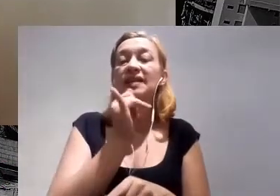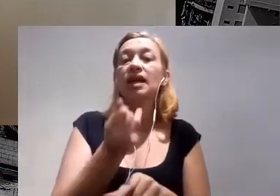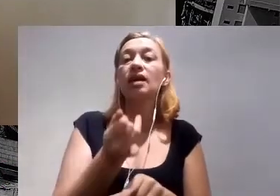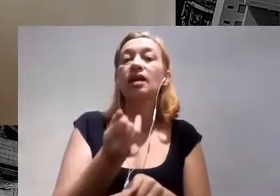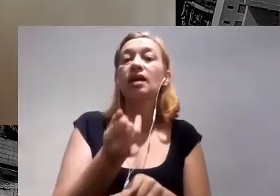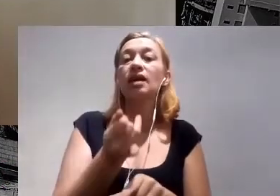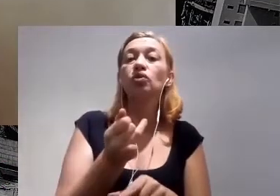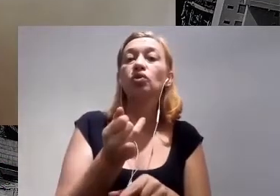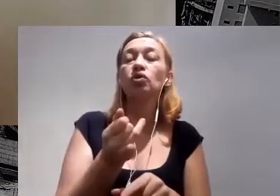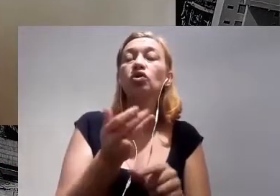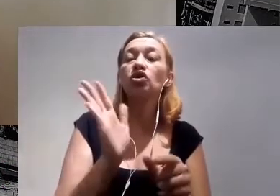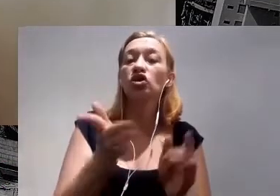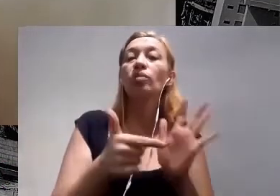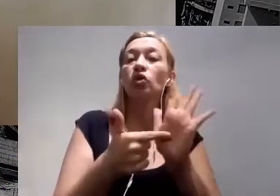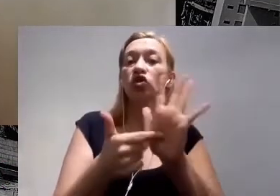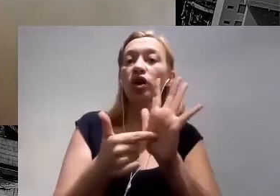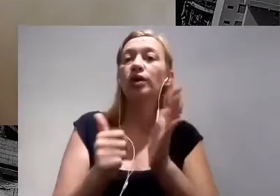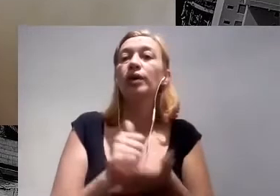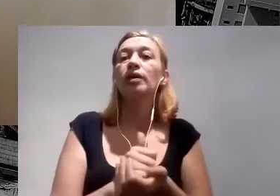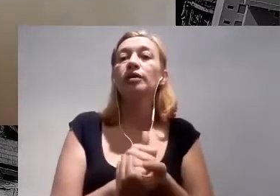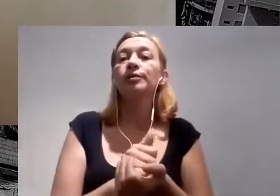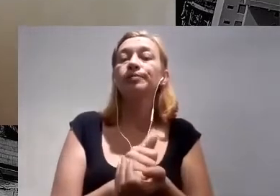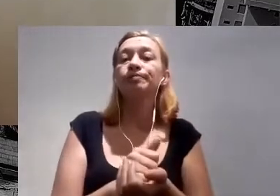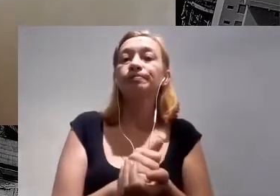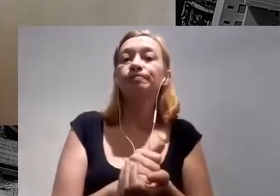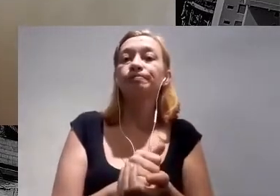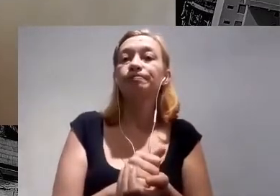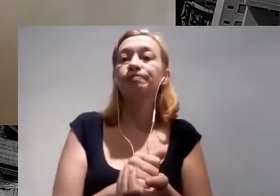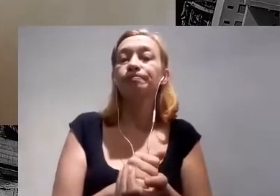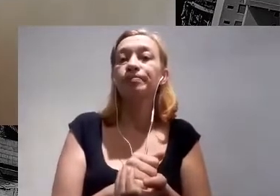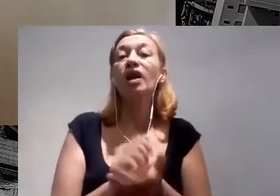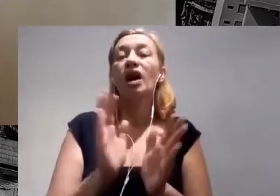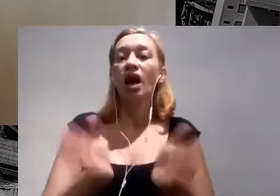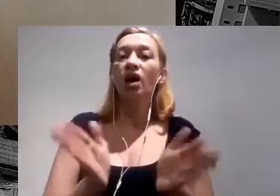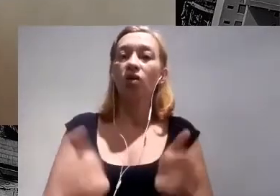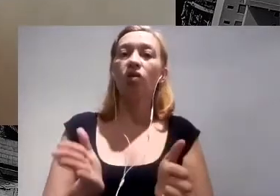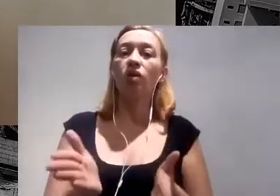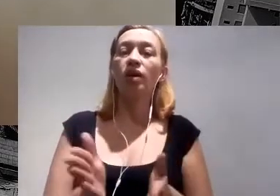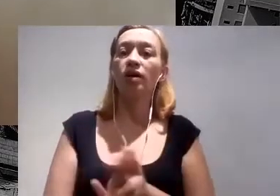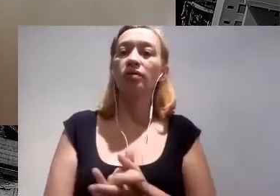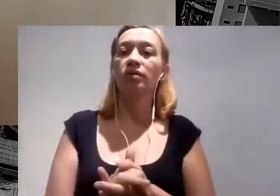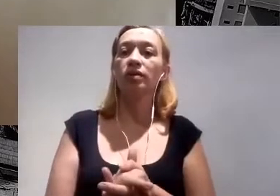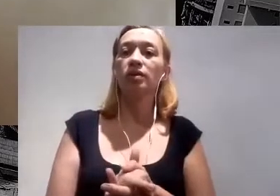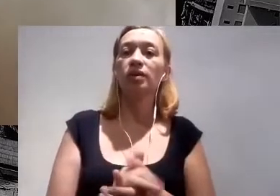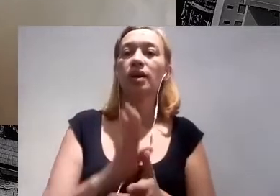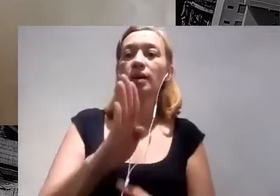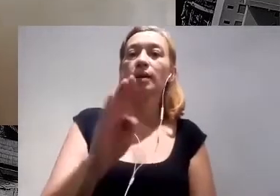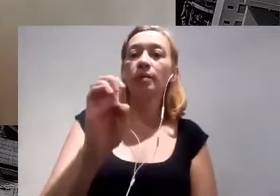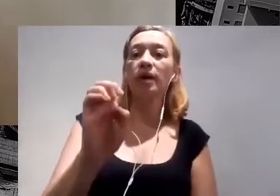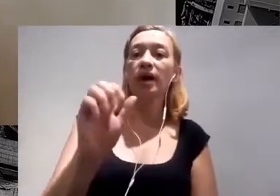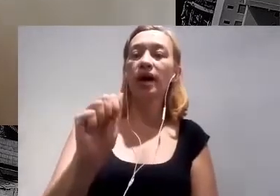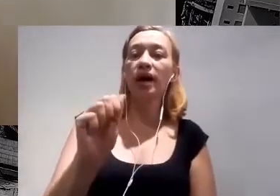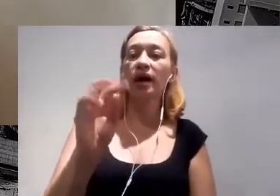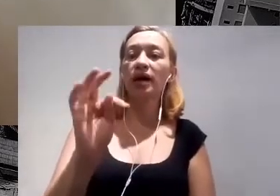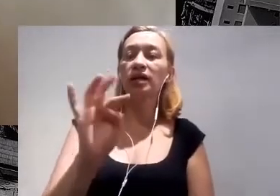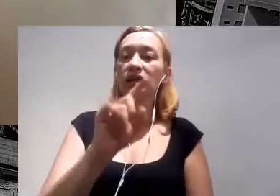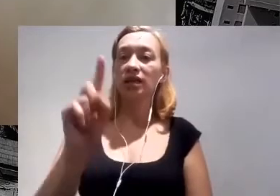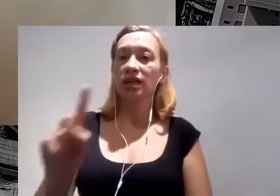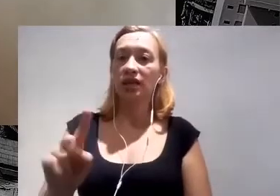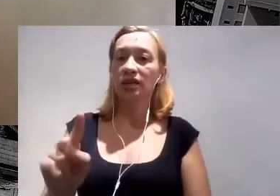apontados. Bem, eu passo agora, então, a palavra para a Beatriz, que a gente gostaria de ouvir suas considerações.